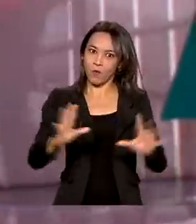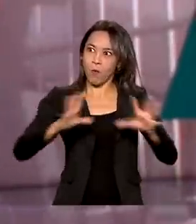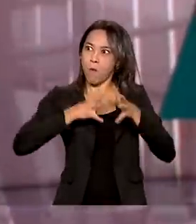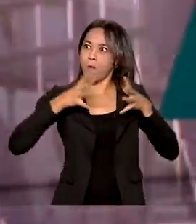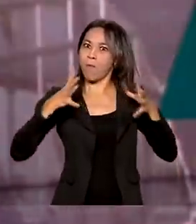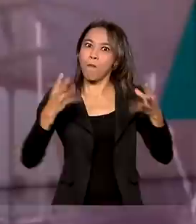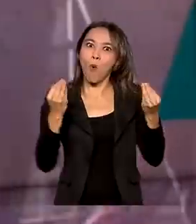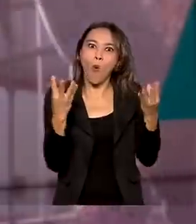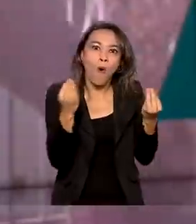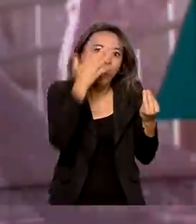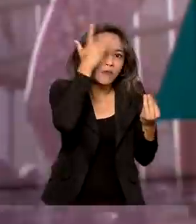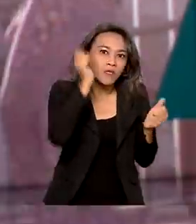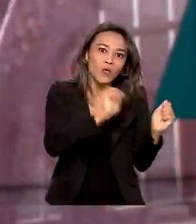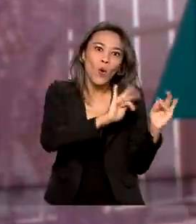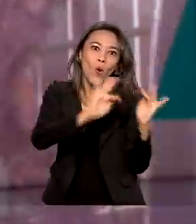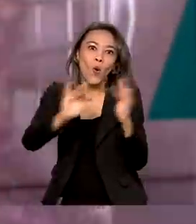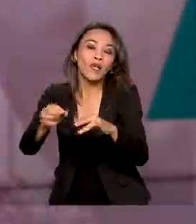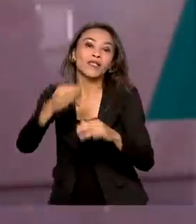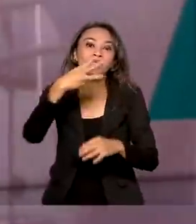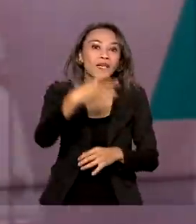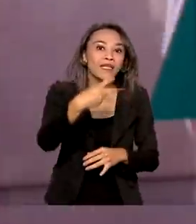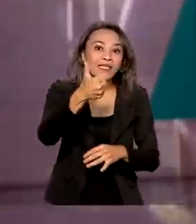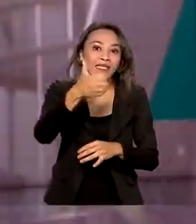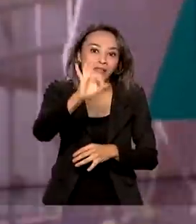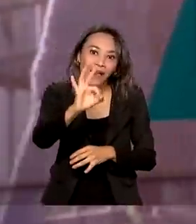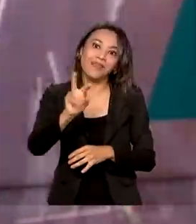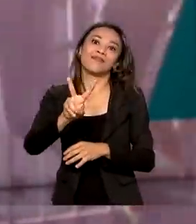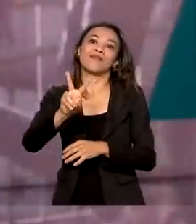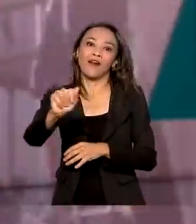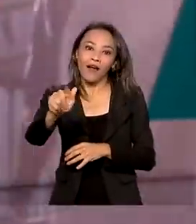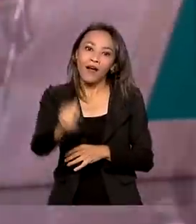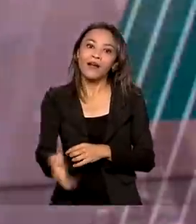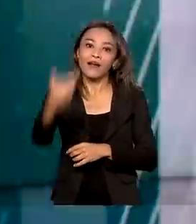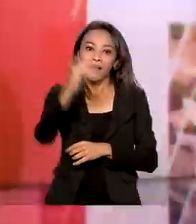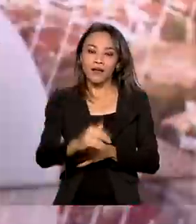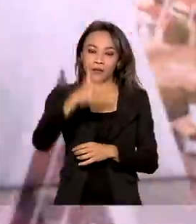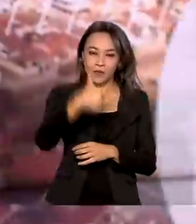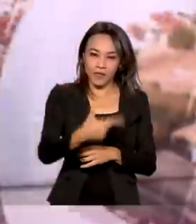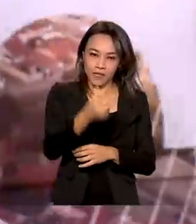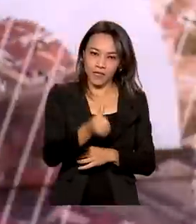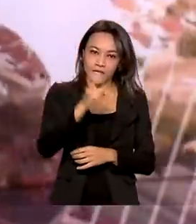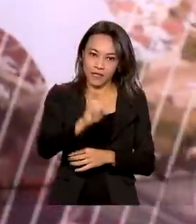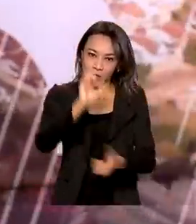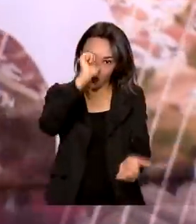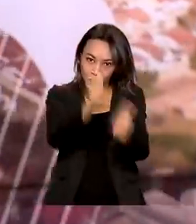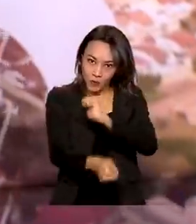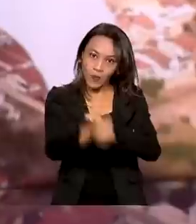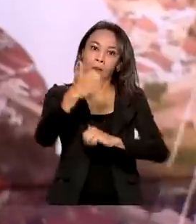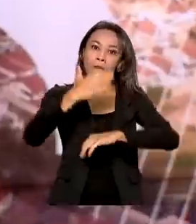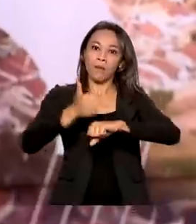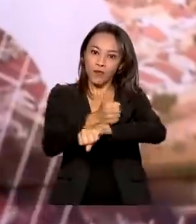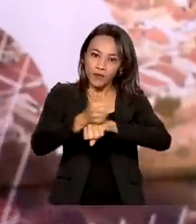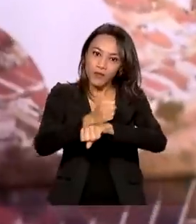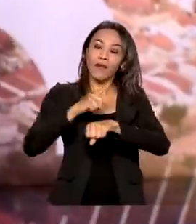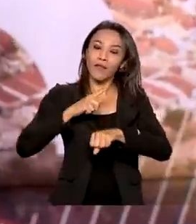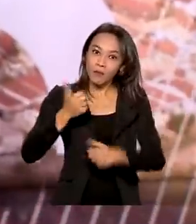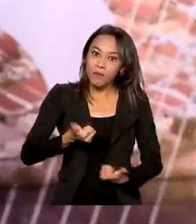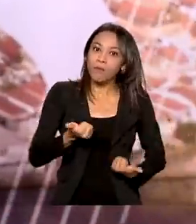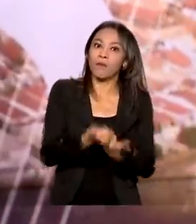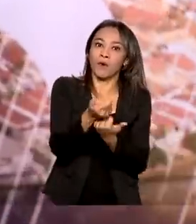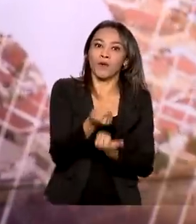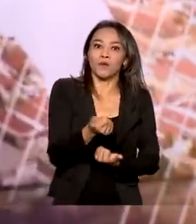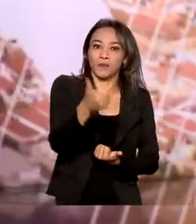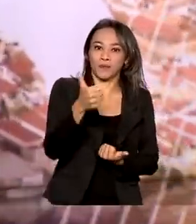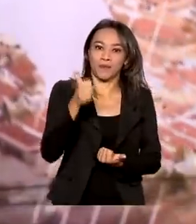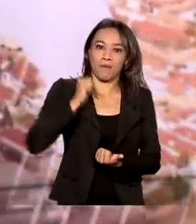história. Com 310 vagas garantidas, 265 atletas contam com o Bolsa Pódio, a principal